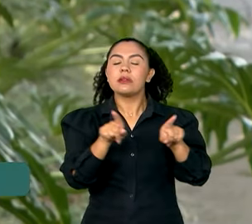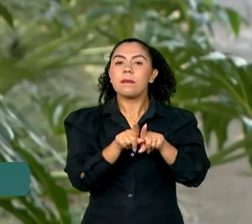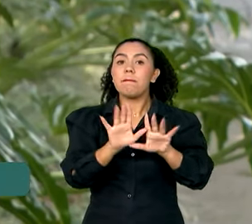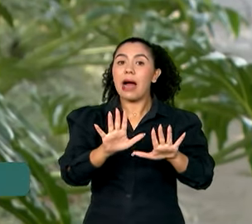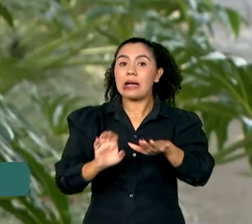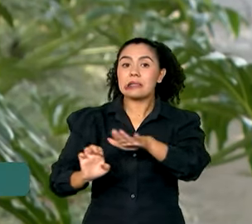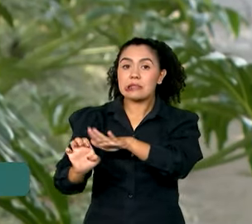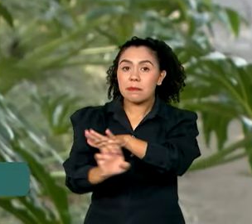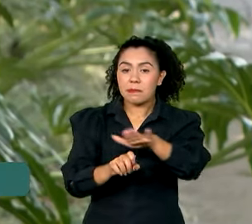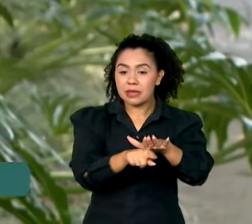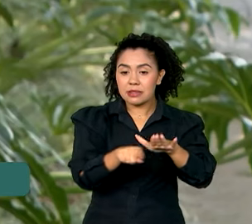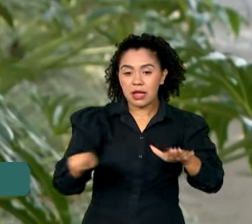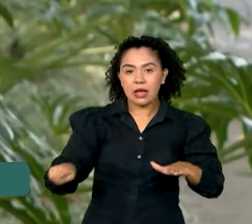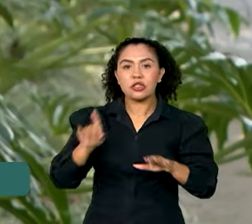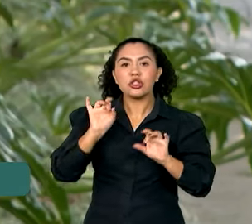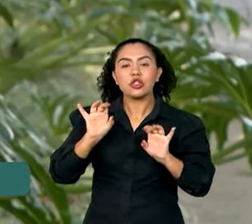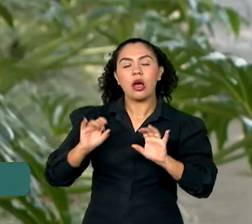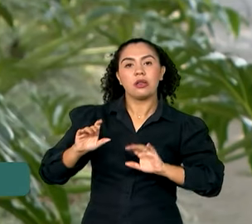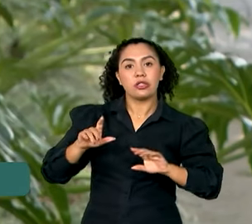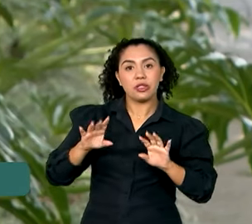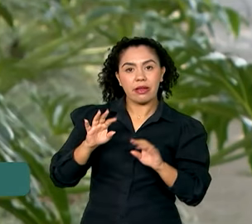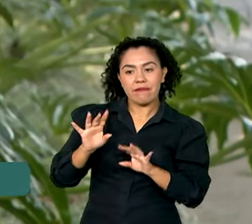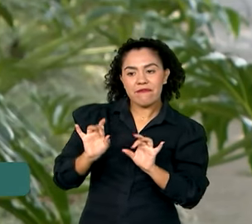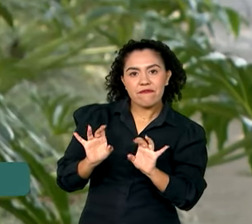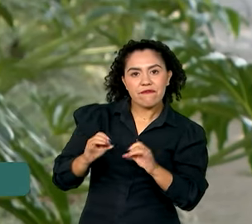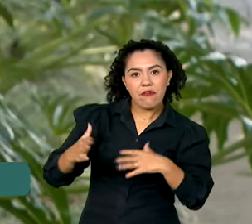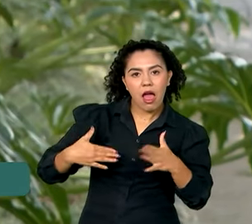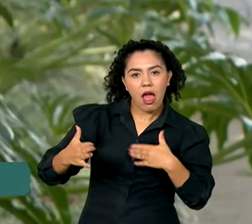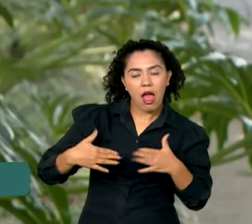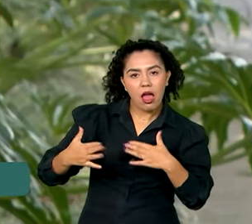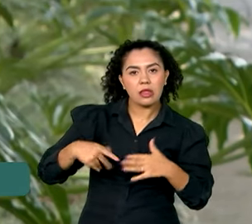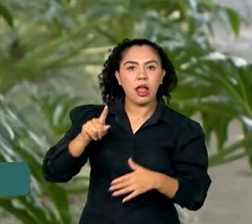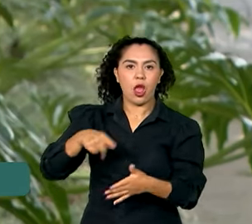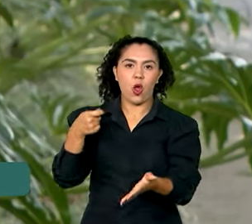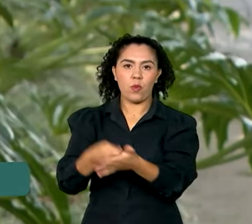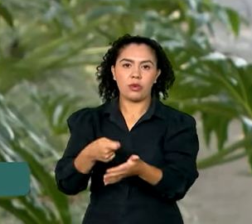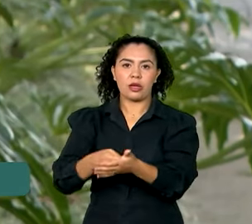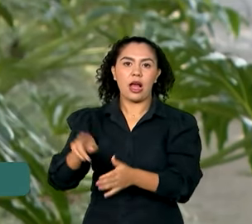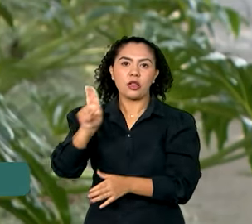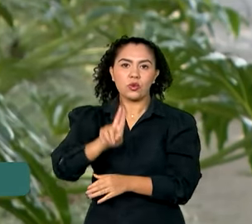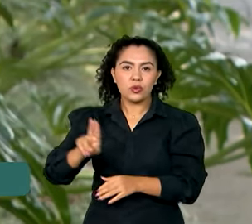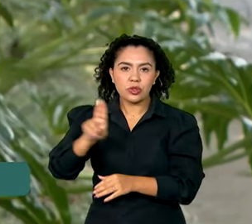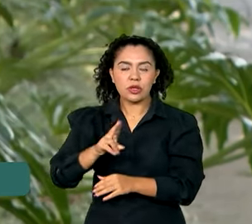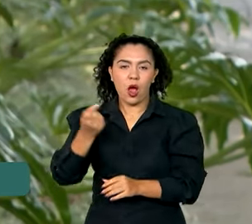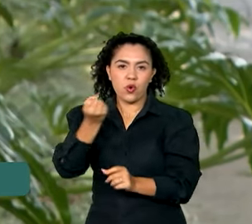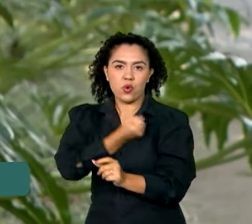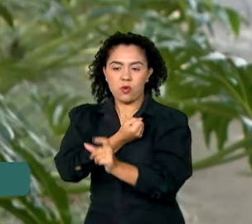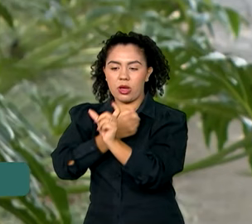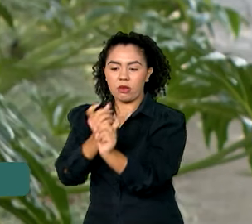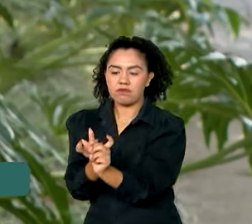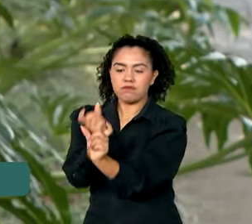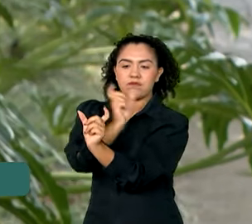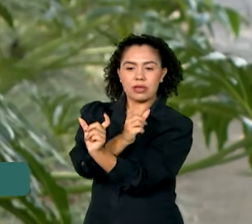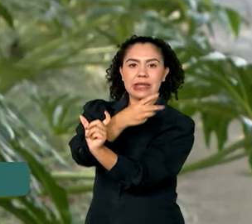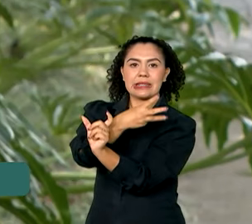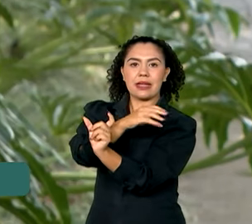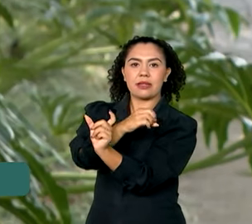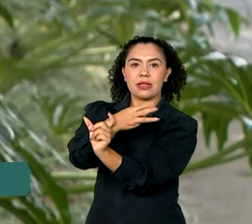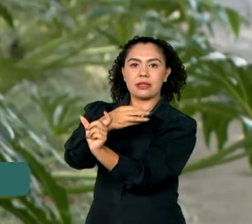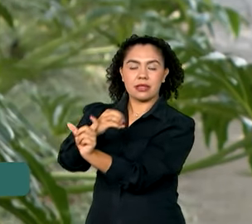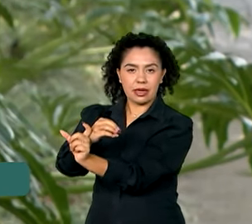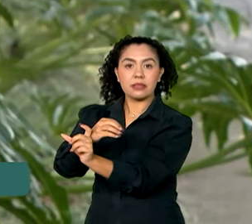empresas de televendas são obrigadas a usar esse prefixo. Com a mudança da Anatel, a nova